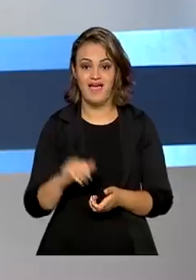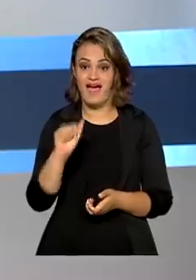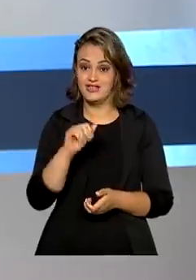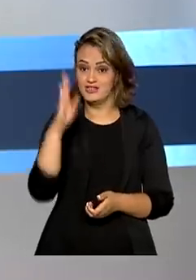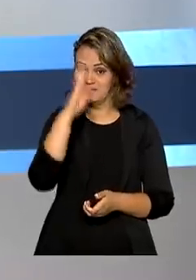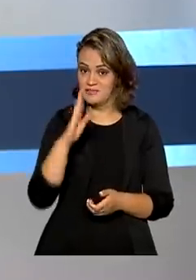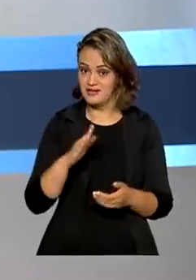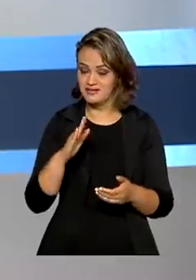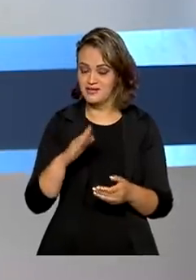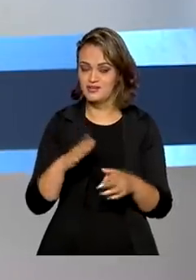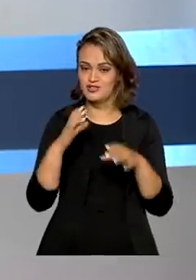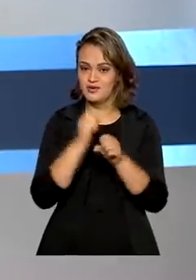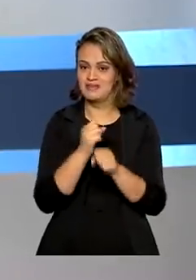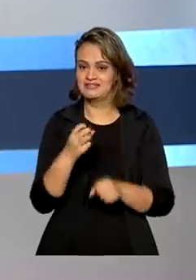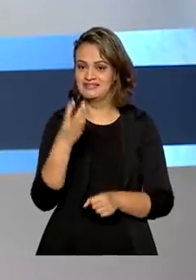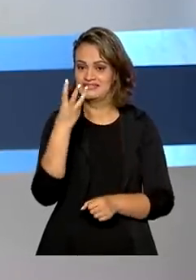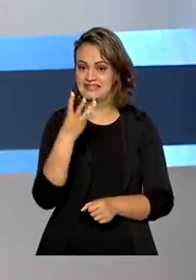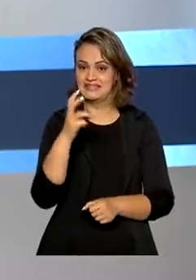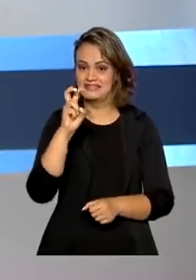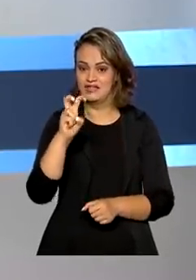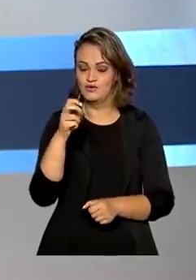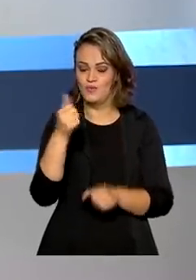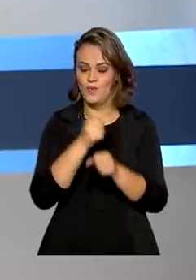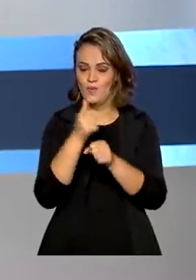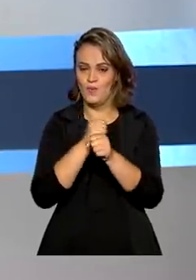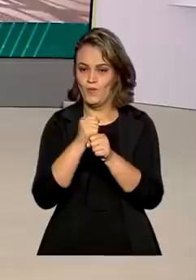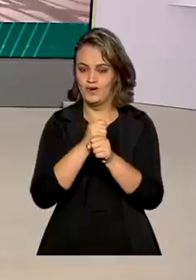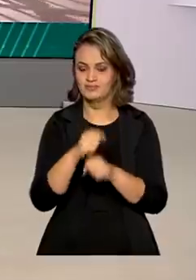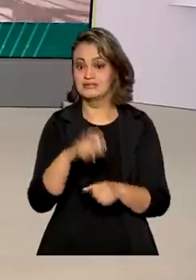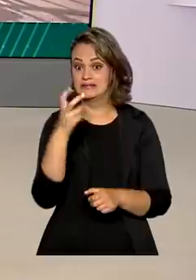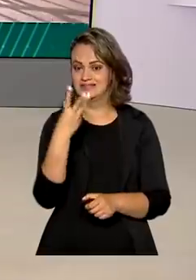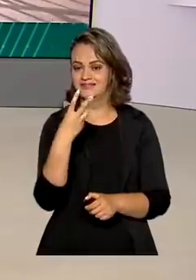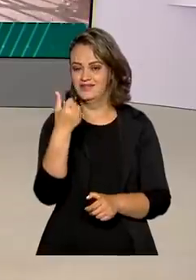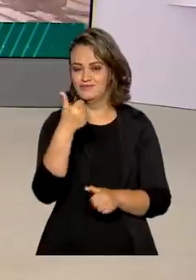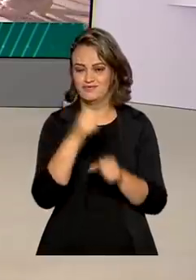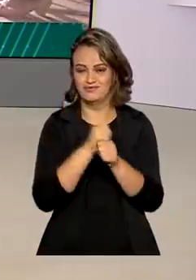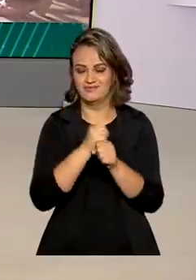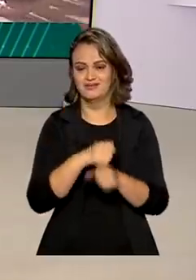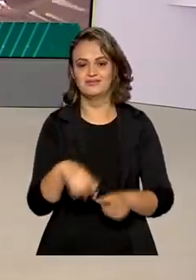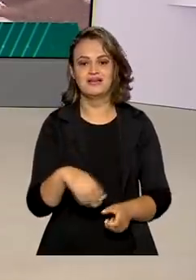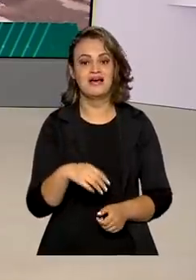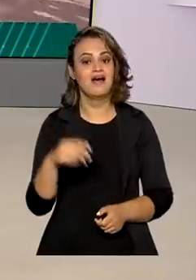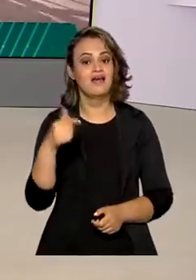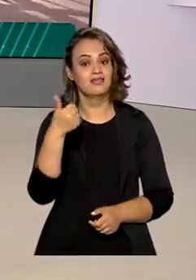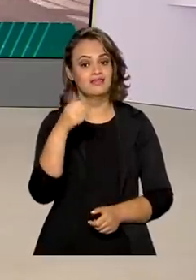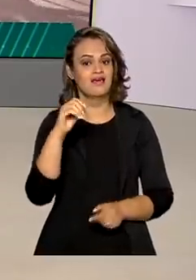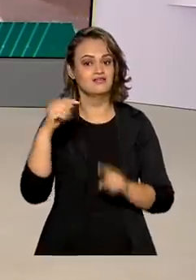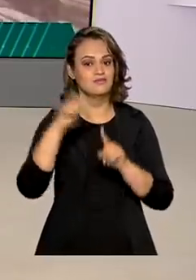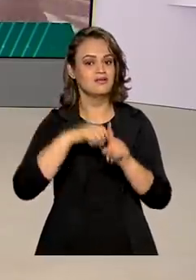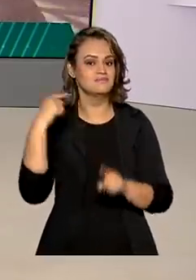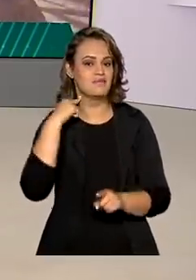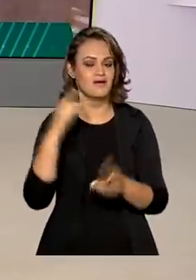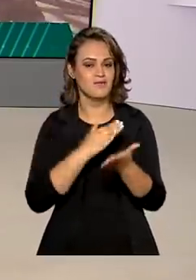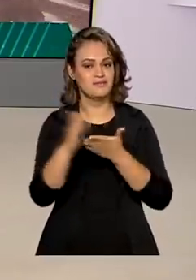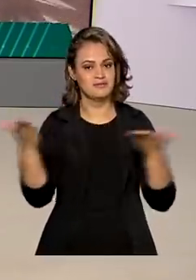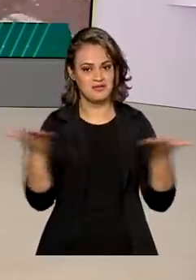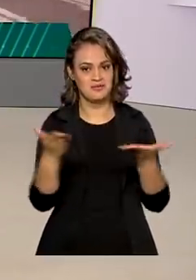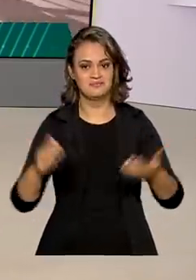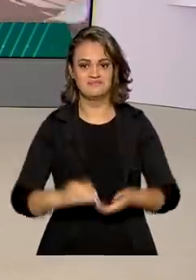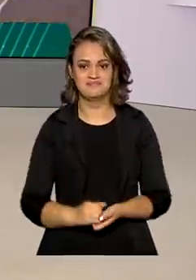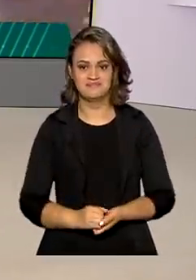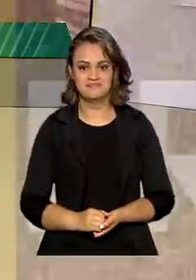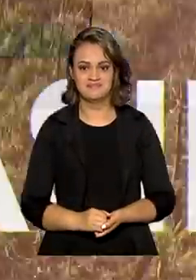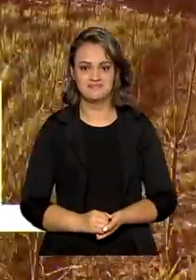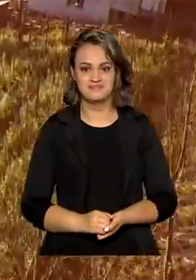Agência Brasil completa hoje 31 anos. Segunda-feira, 10 de maio, o Brasil em Dia está no ar.